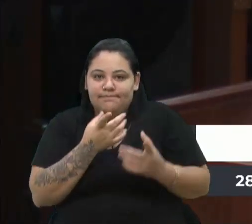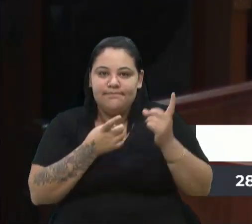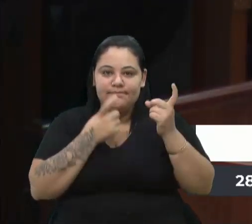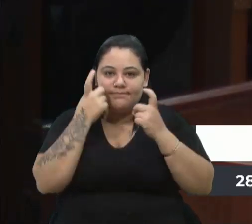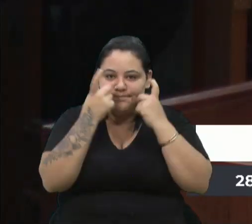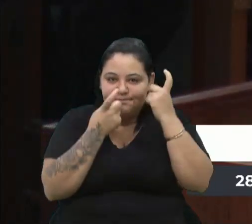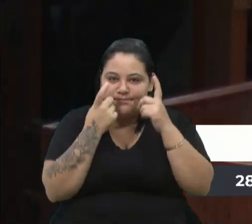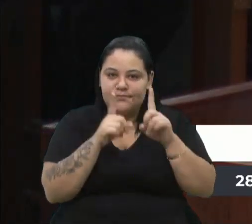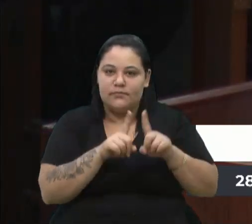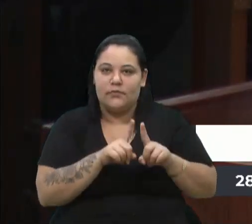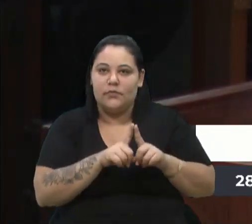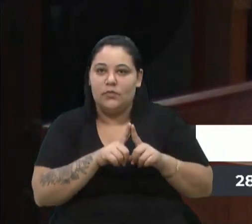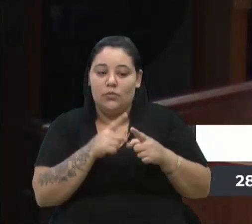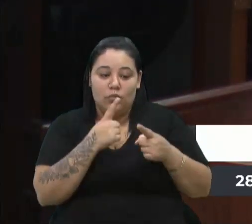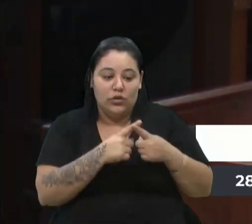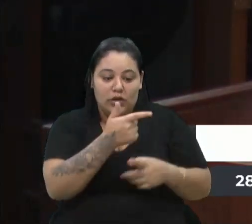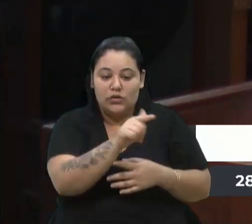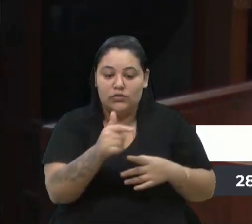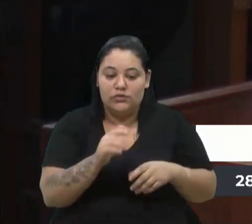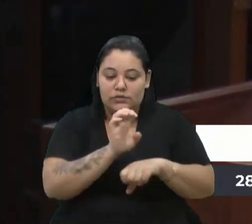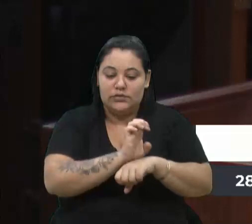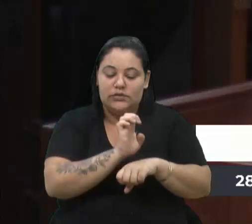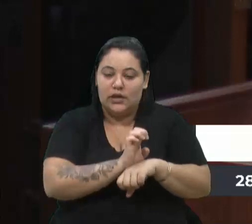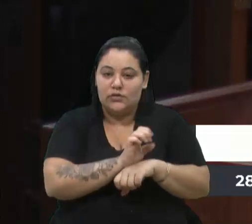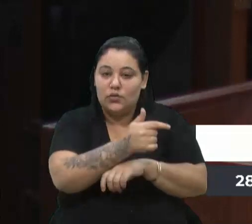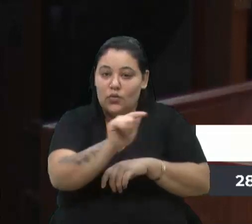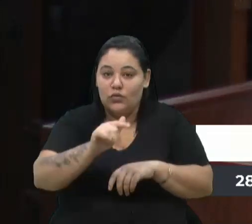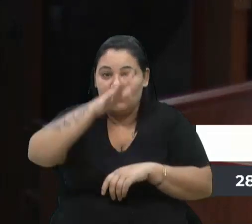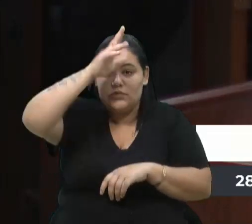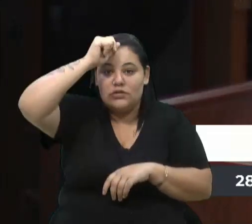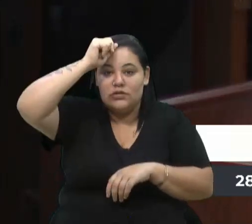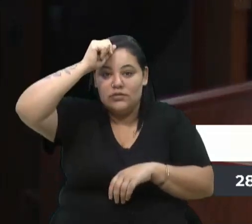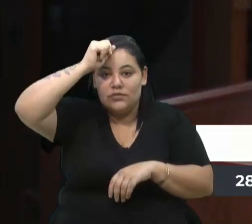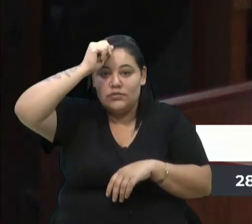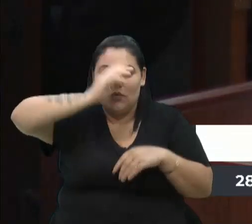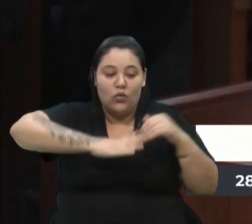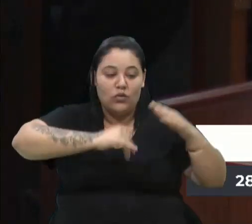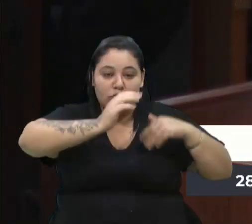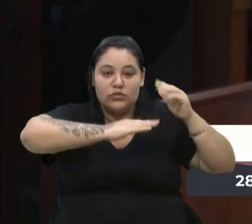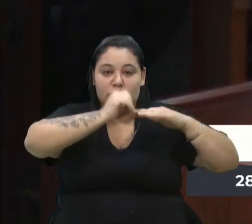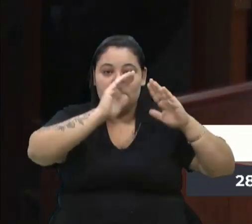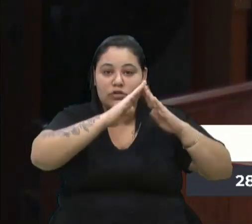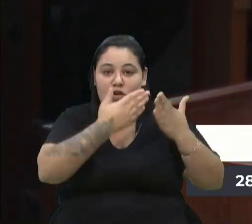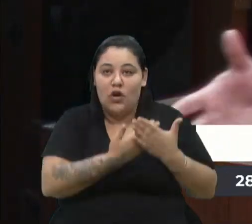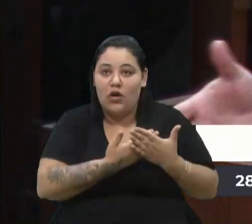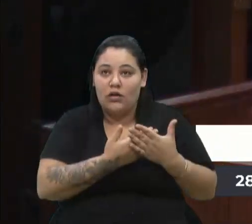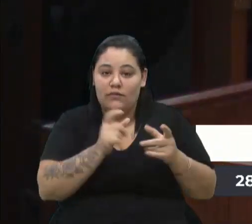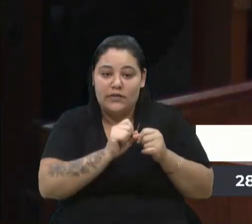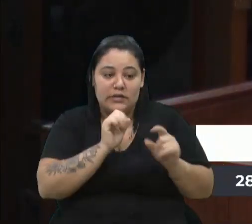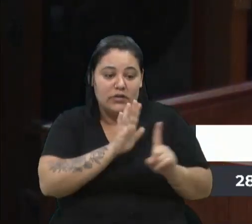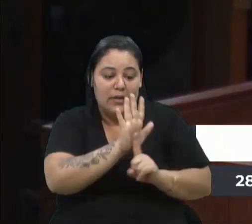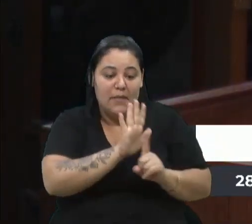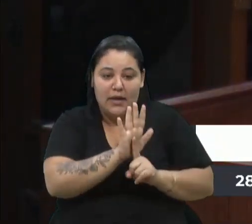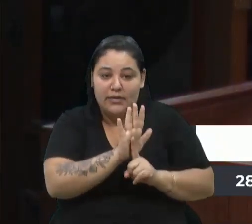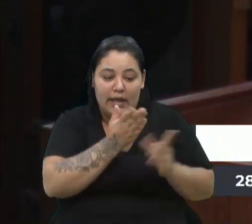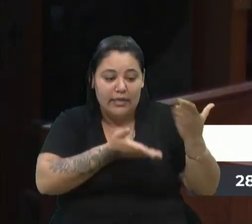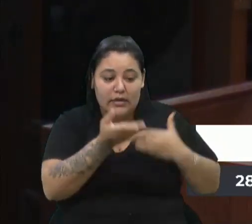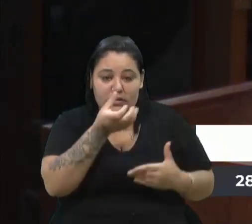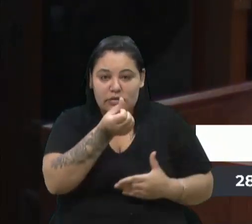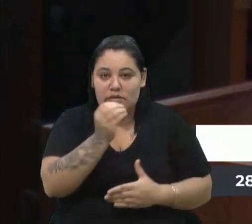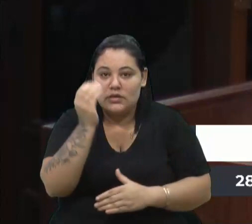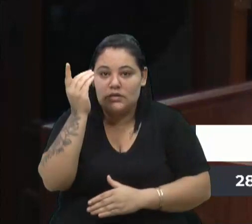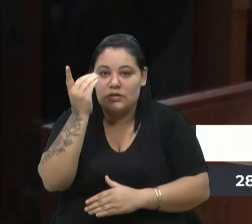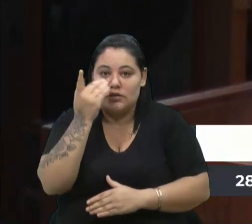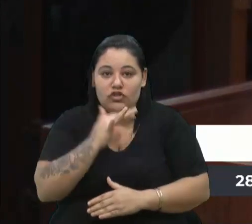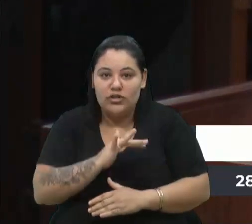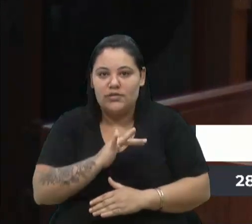em outros estados e outros municípios estão colocando esta demanda em torno de 60 dias então o